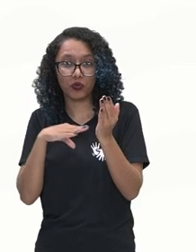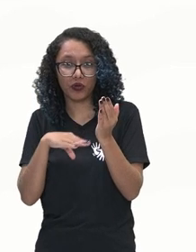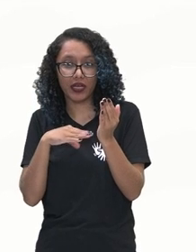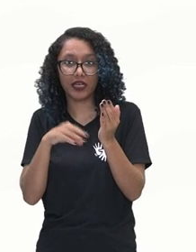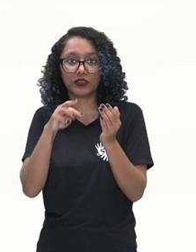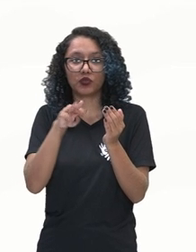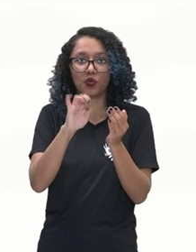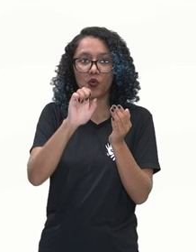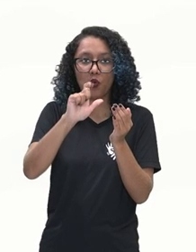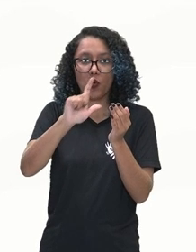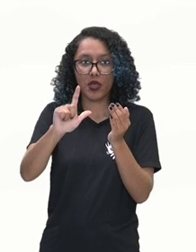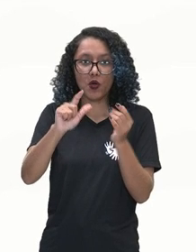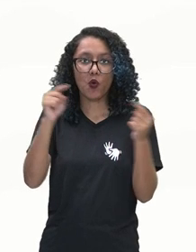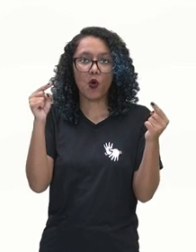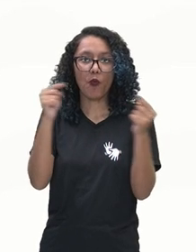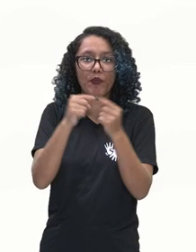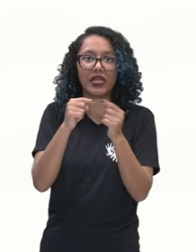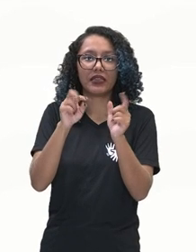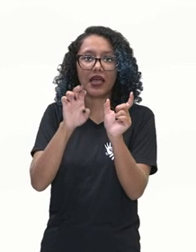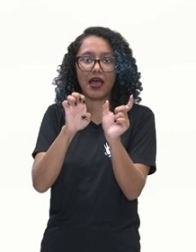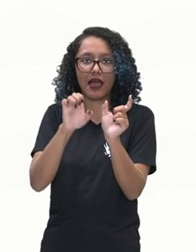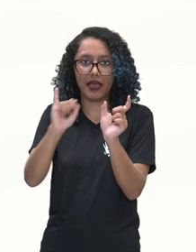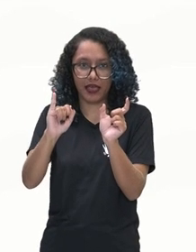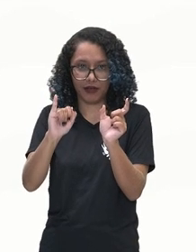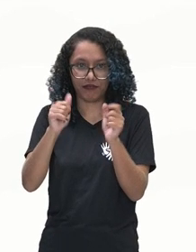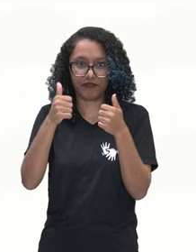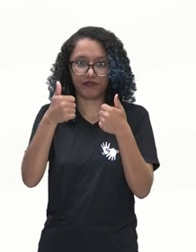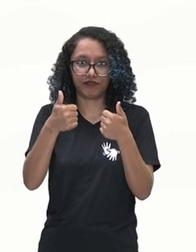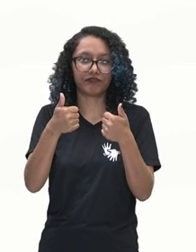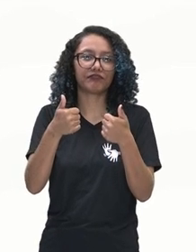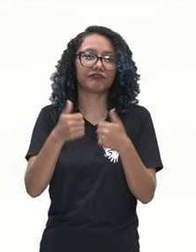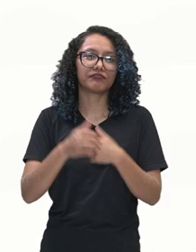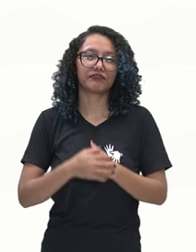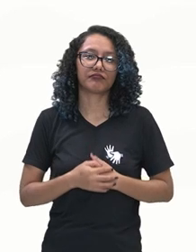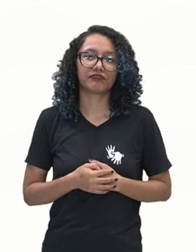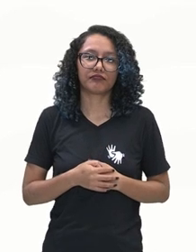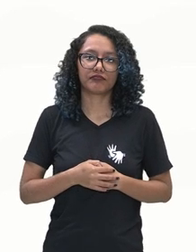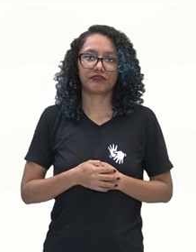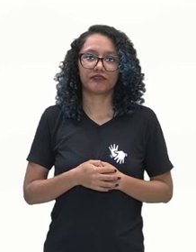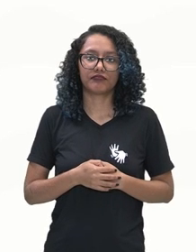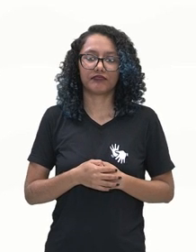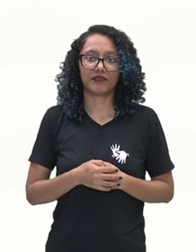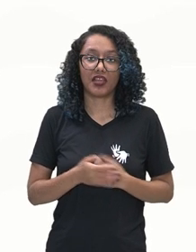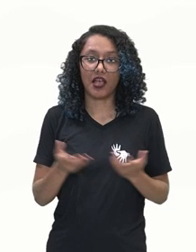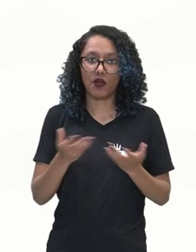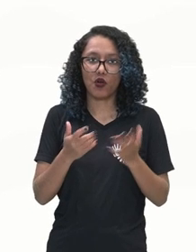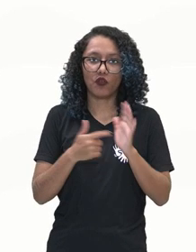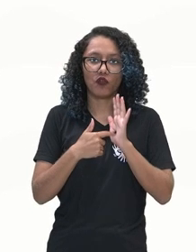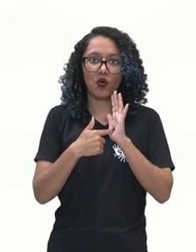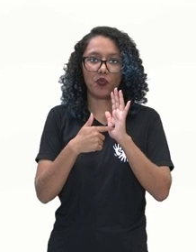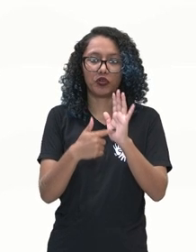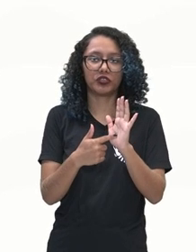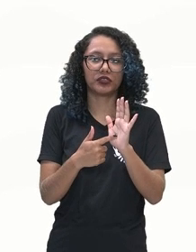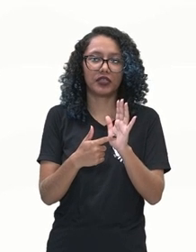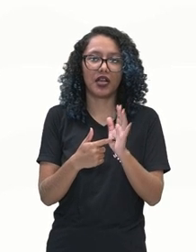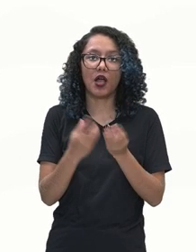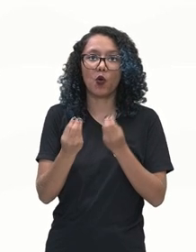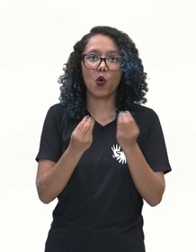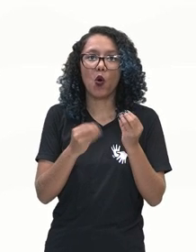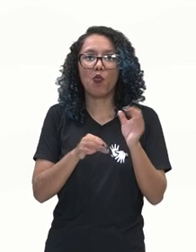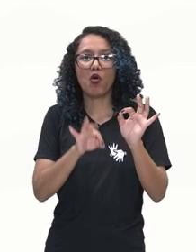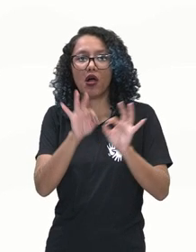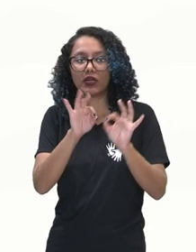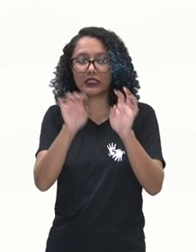futuro, beleza? Vamos dar uma olhada aqui na formação, na formação do futuro.